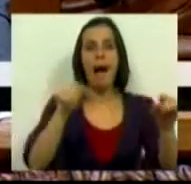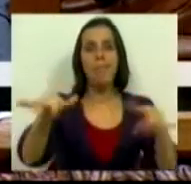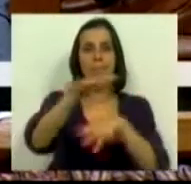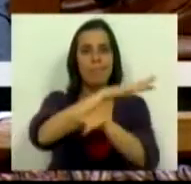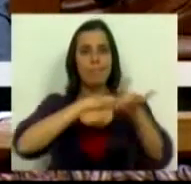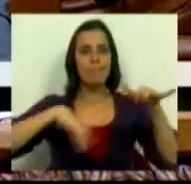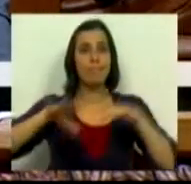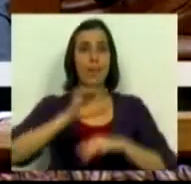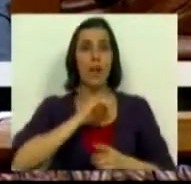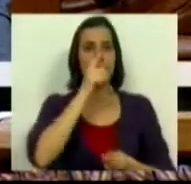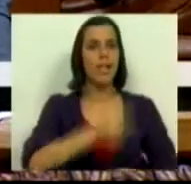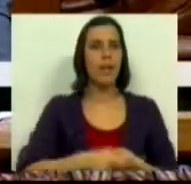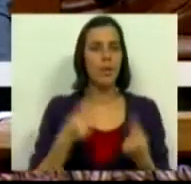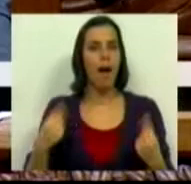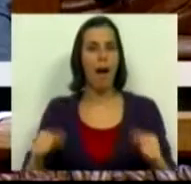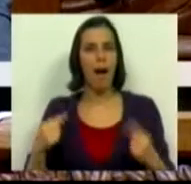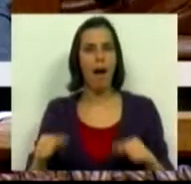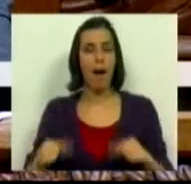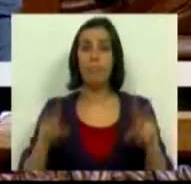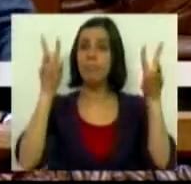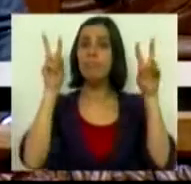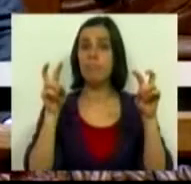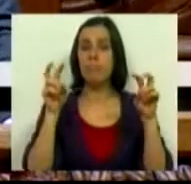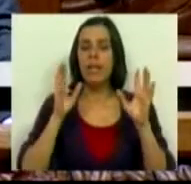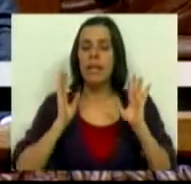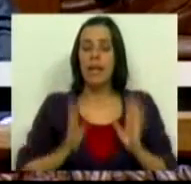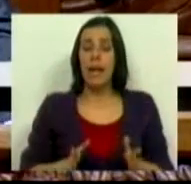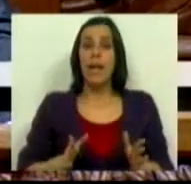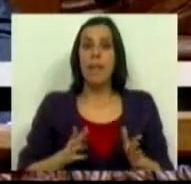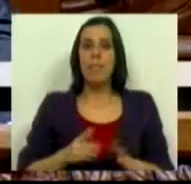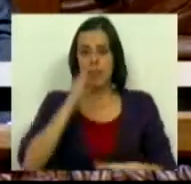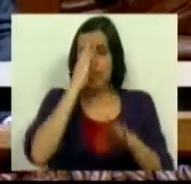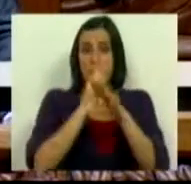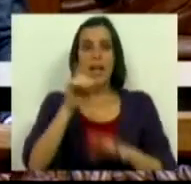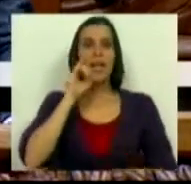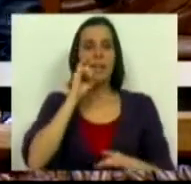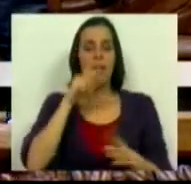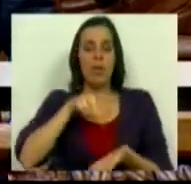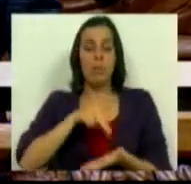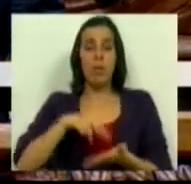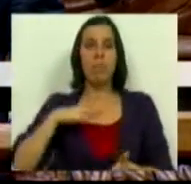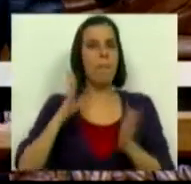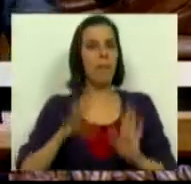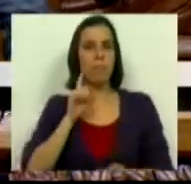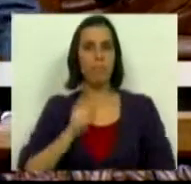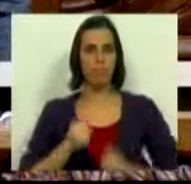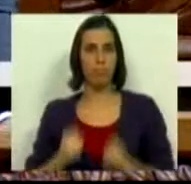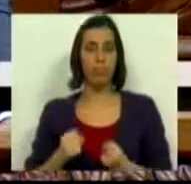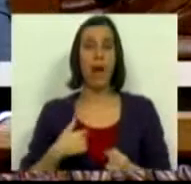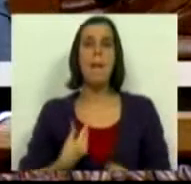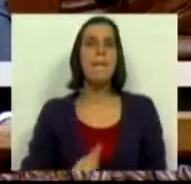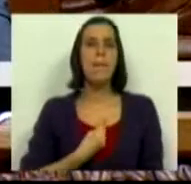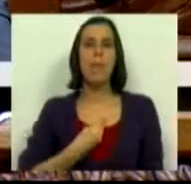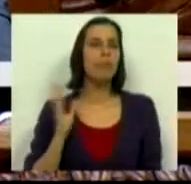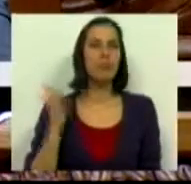pairam sob a nossa agricultura e matérias em que é parecido grande determinação na defesa da posição portuguesa. A nossa maior